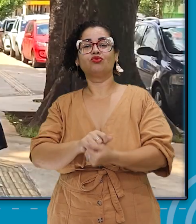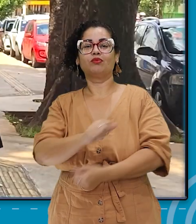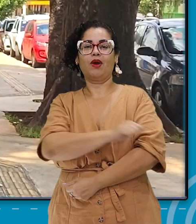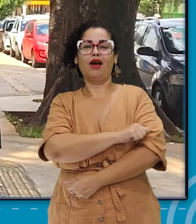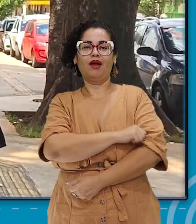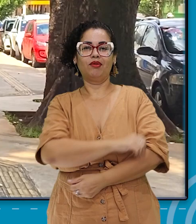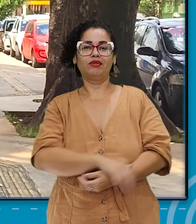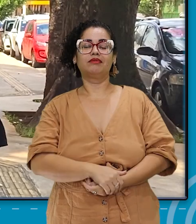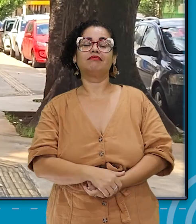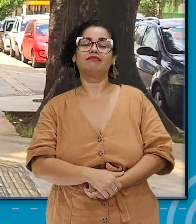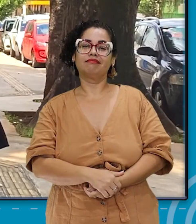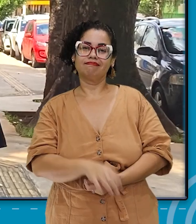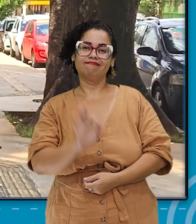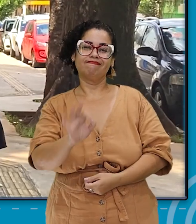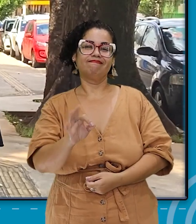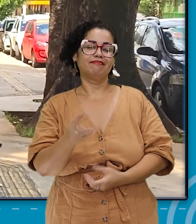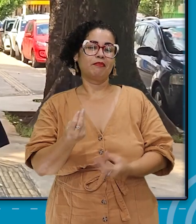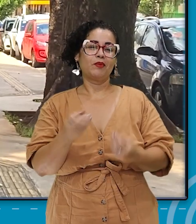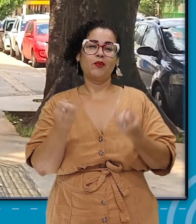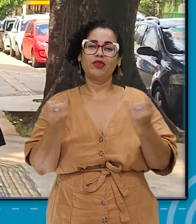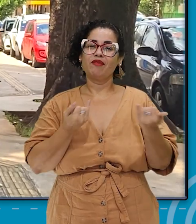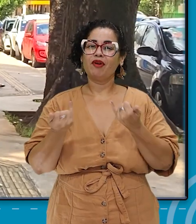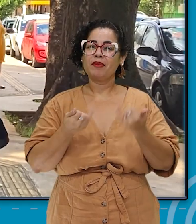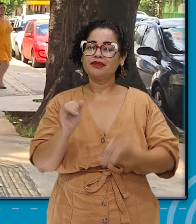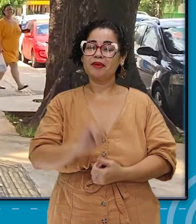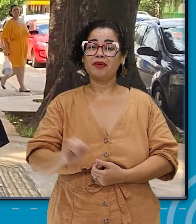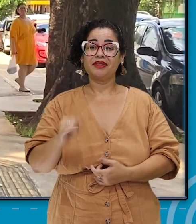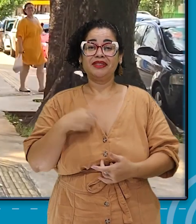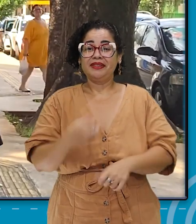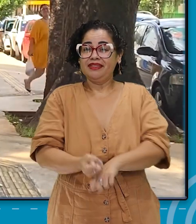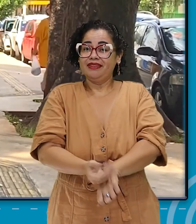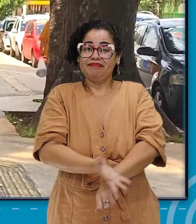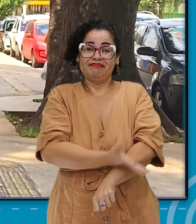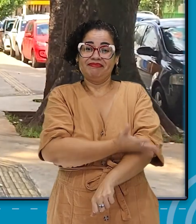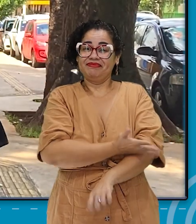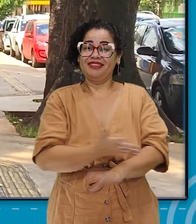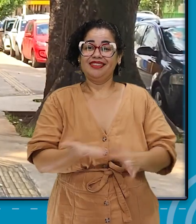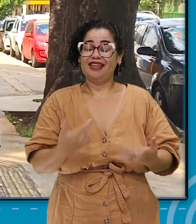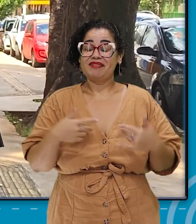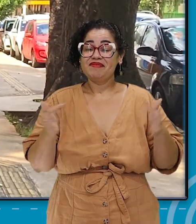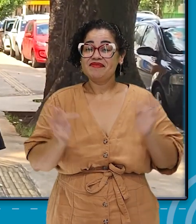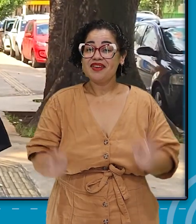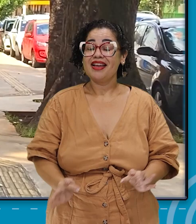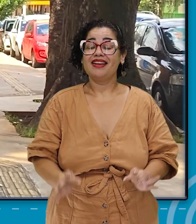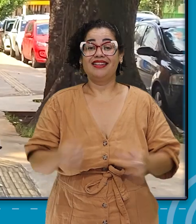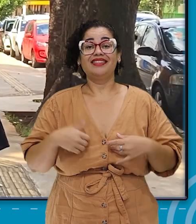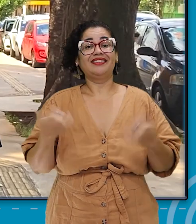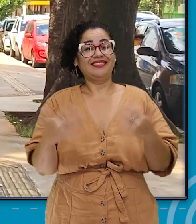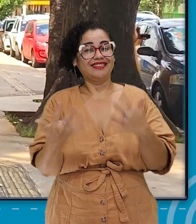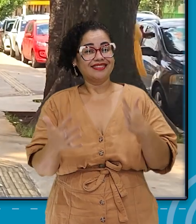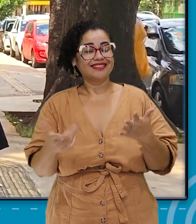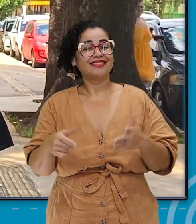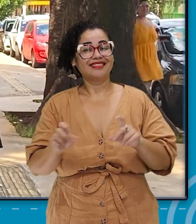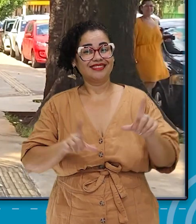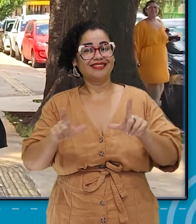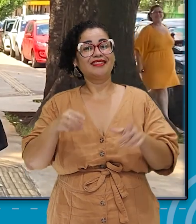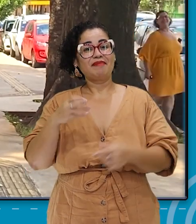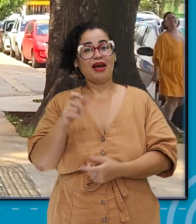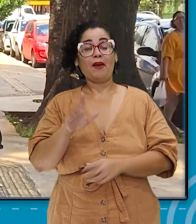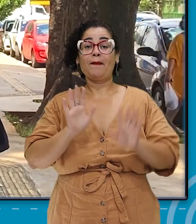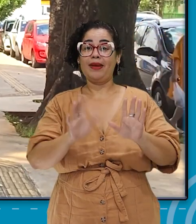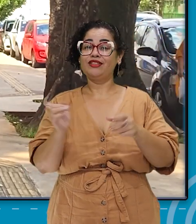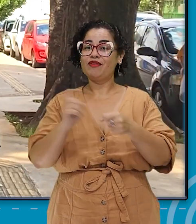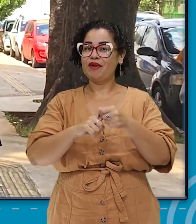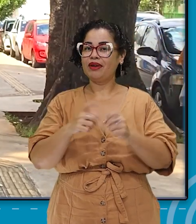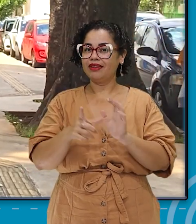aluno. Gente, quanta informação importante. Eu já estou aqui toda arrepiada e feliz, extremamente animada com esse quadro, viu, Malu?